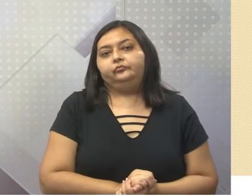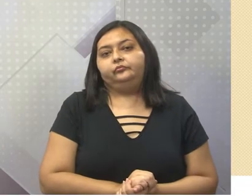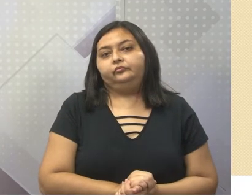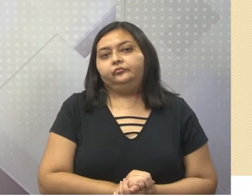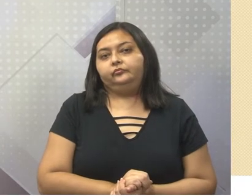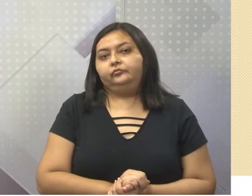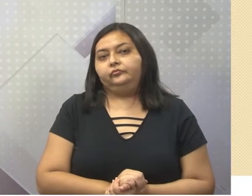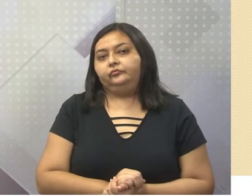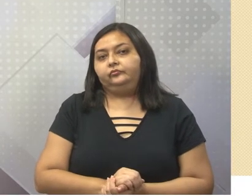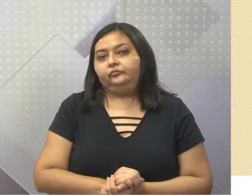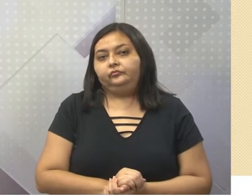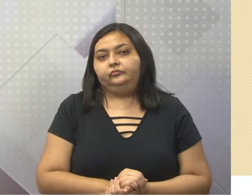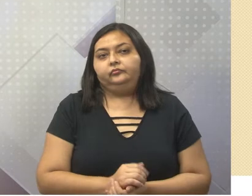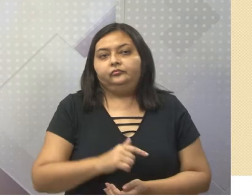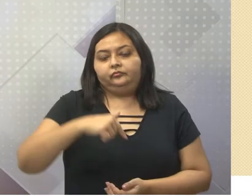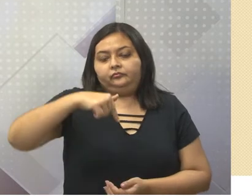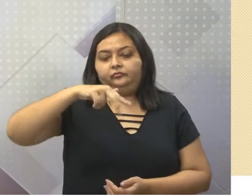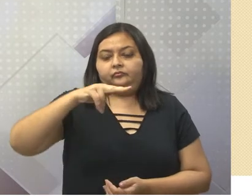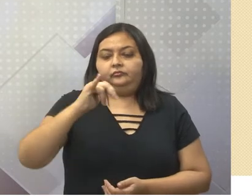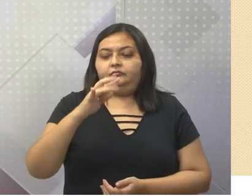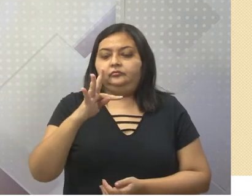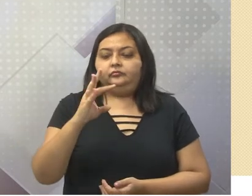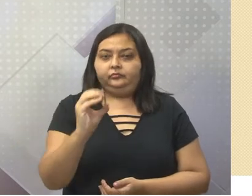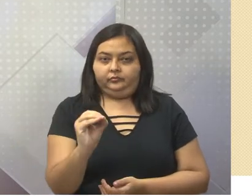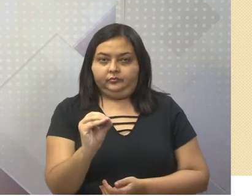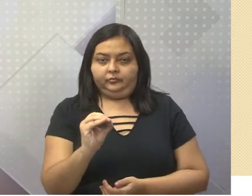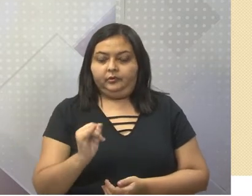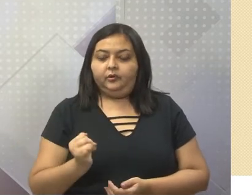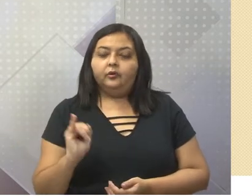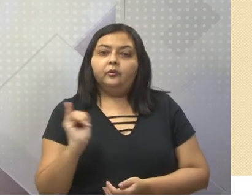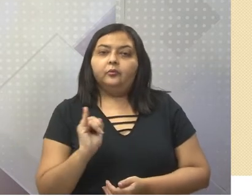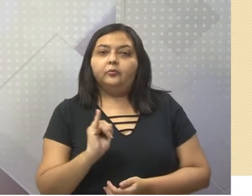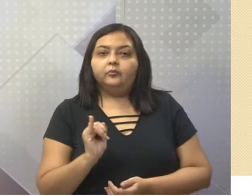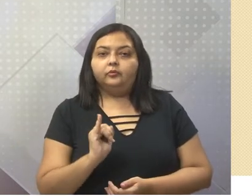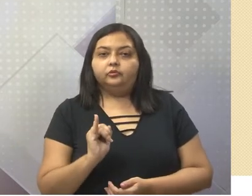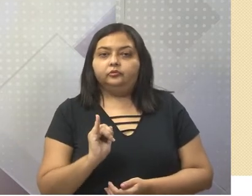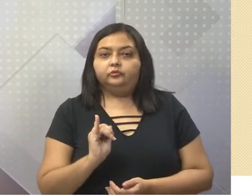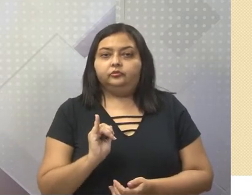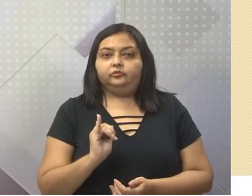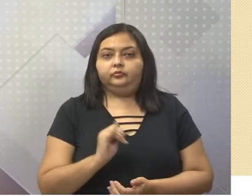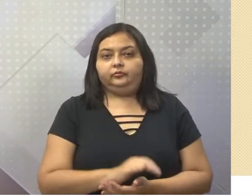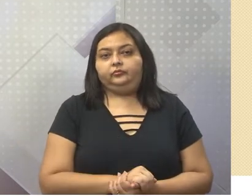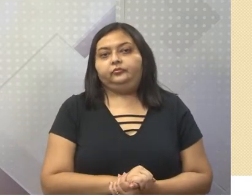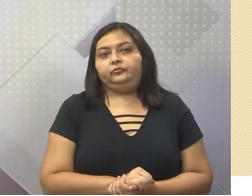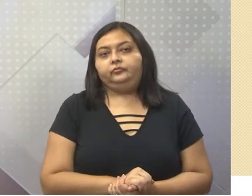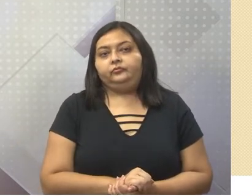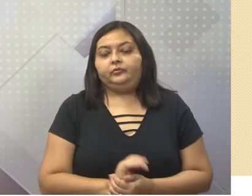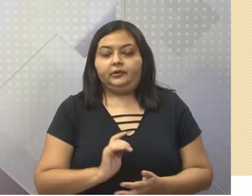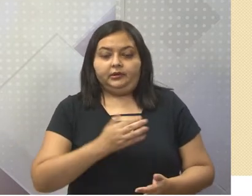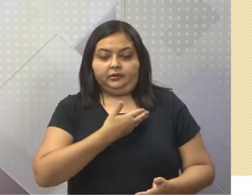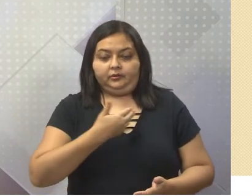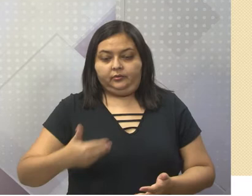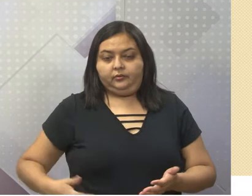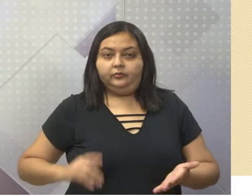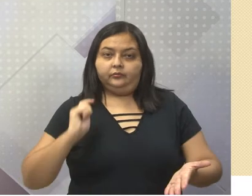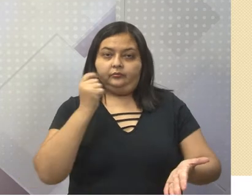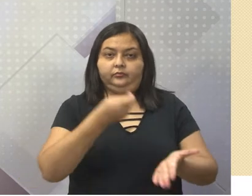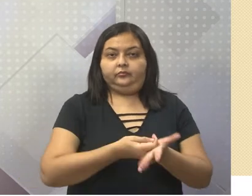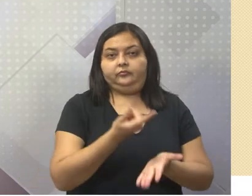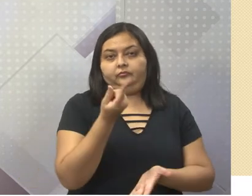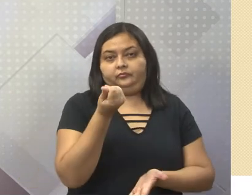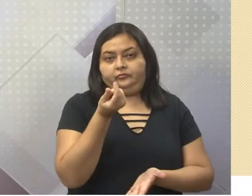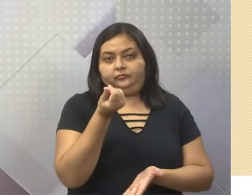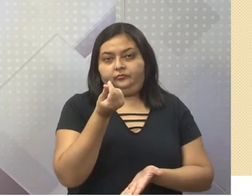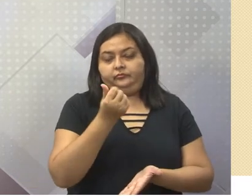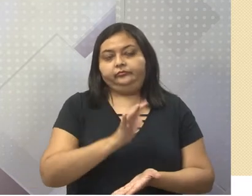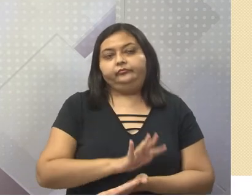Quinto. O quinto, para quem não sabe, era um tipo de imposto. Que imposto era esse? Um quinto era um tipo de imposto que se pagava, tá? E